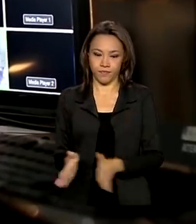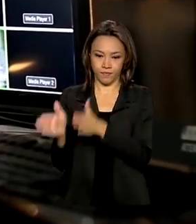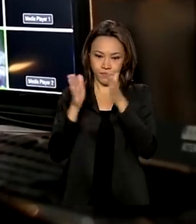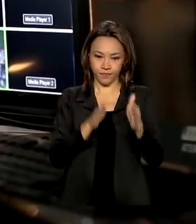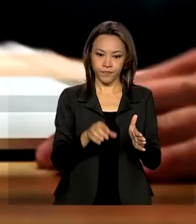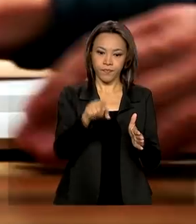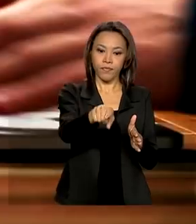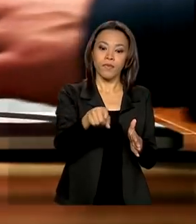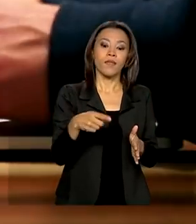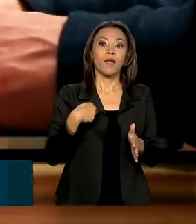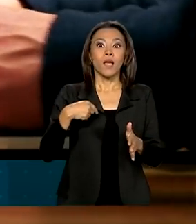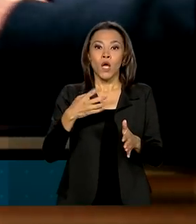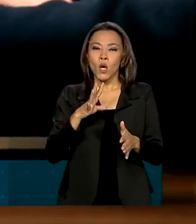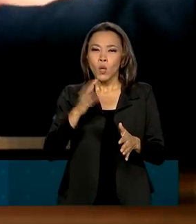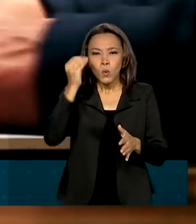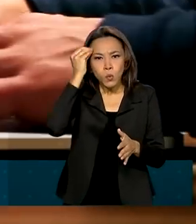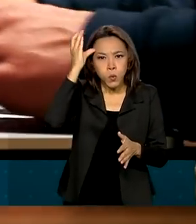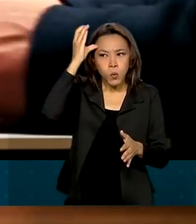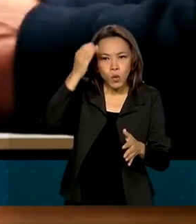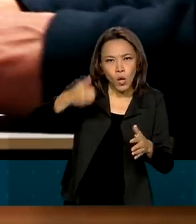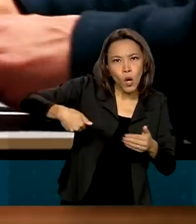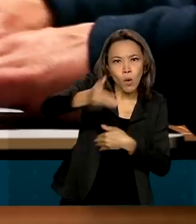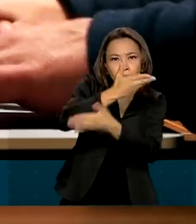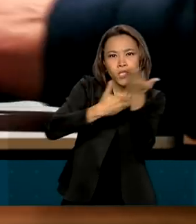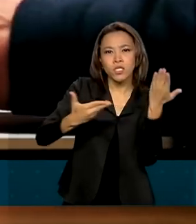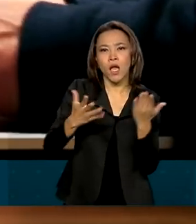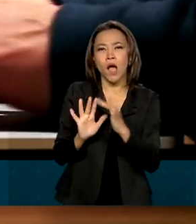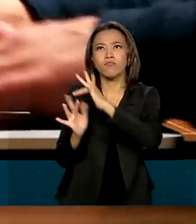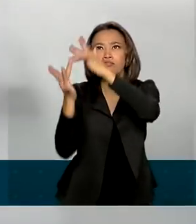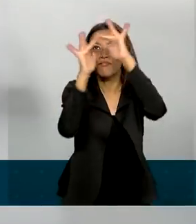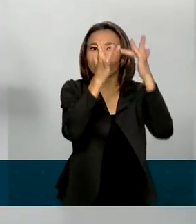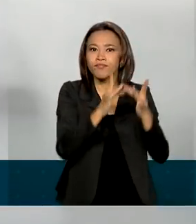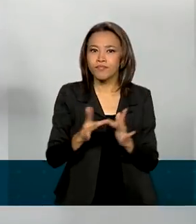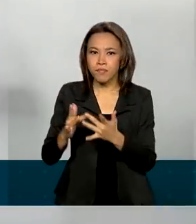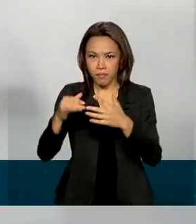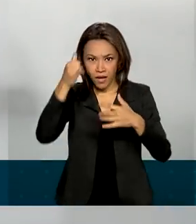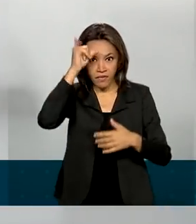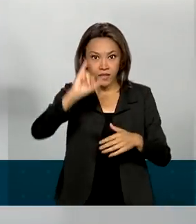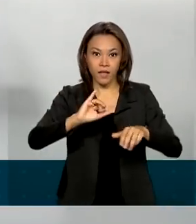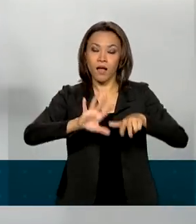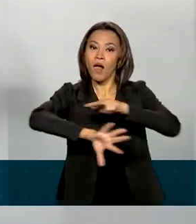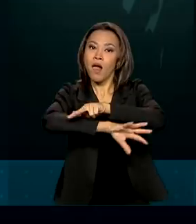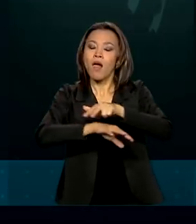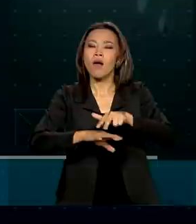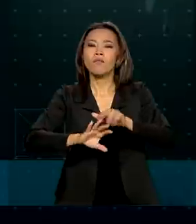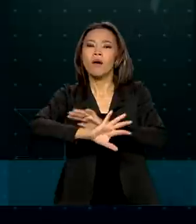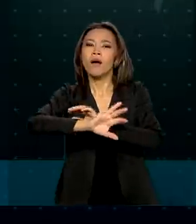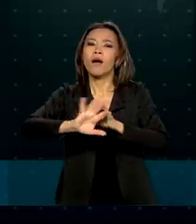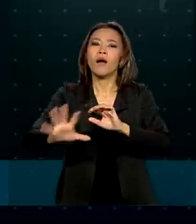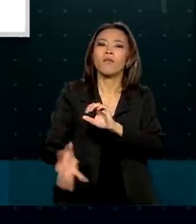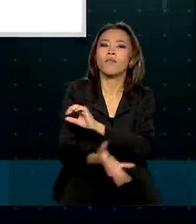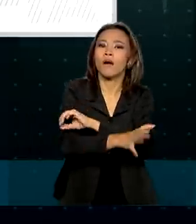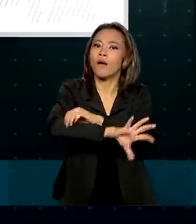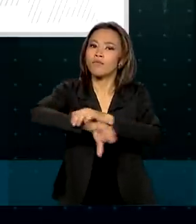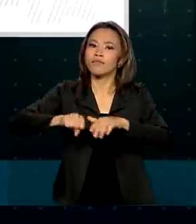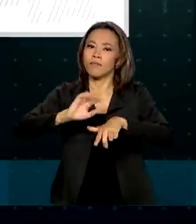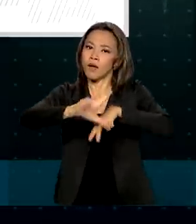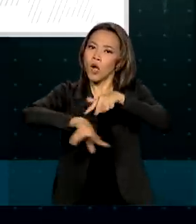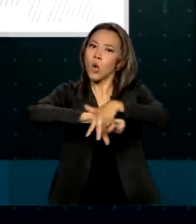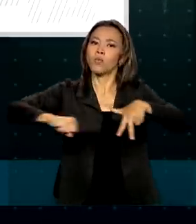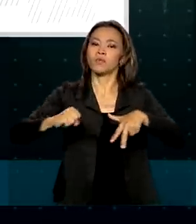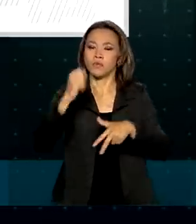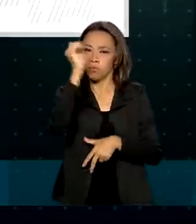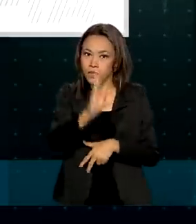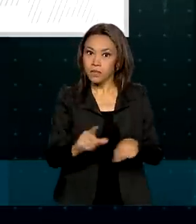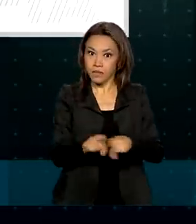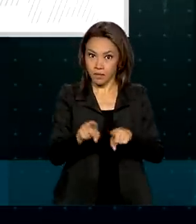Compartilhar conhecimento para combater a corrupção e a lavagem de dinheiro no Brasil. No portal do Instituto Rui Barbosa